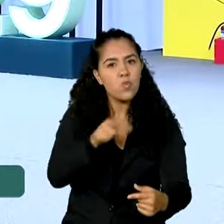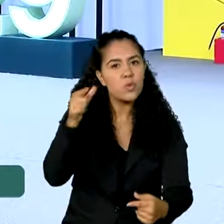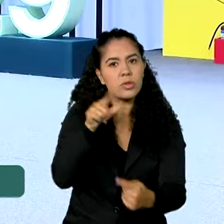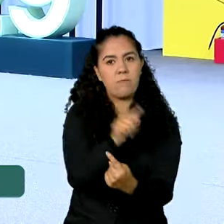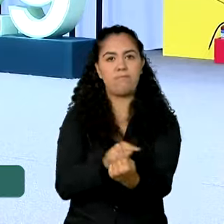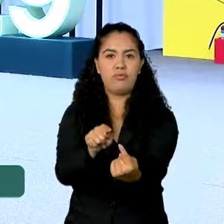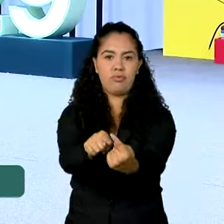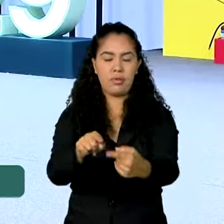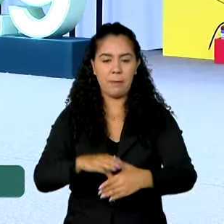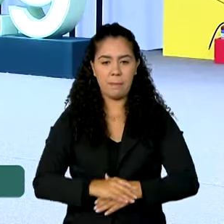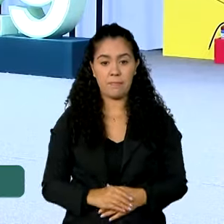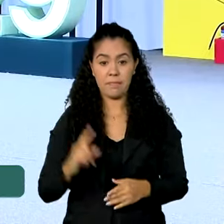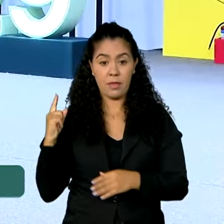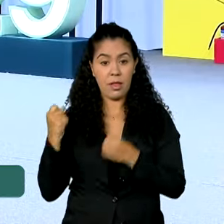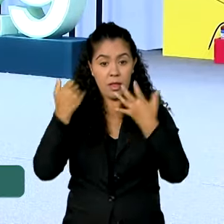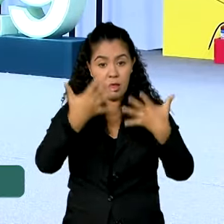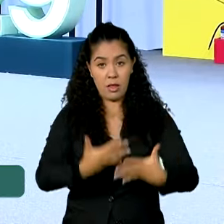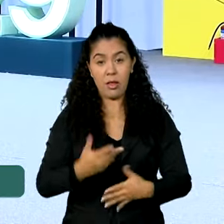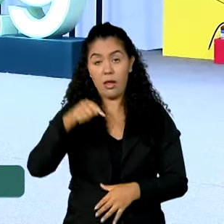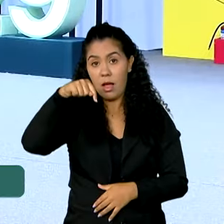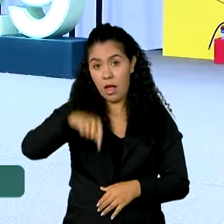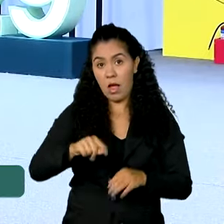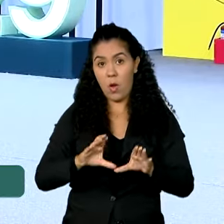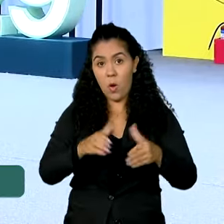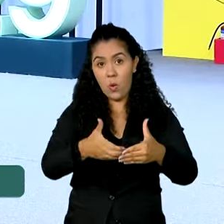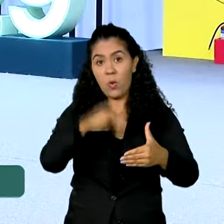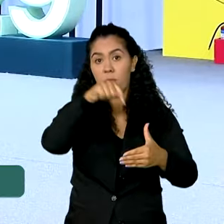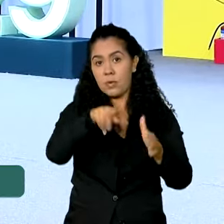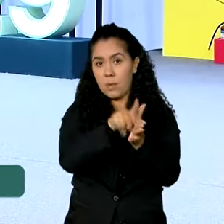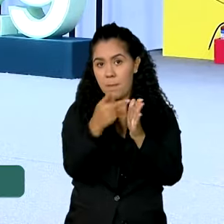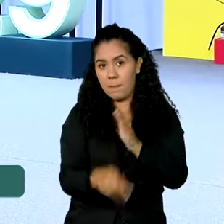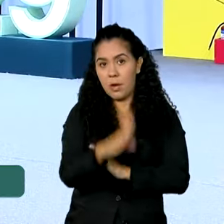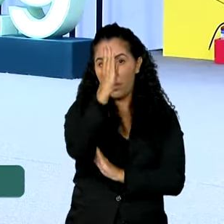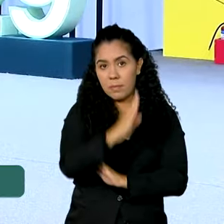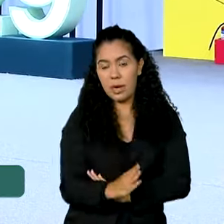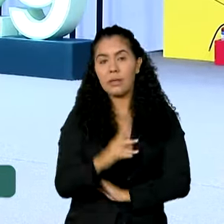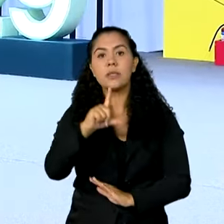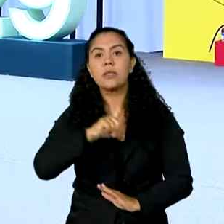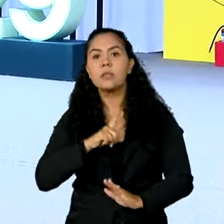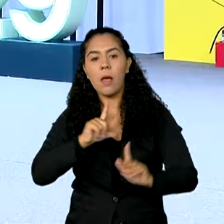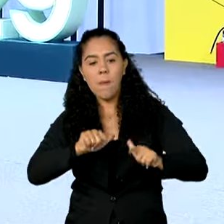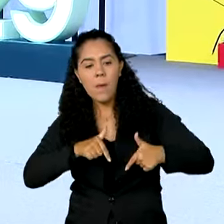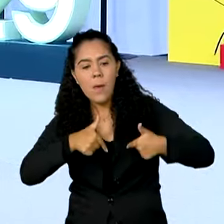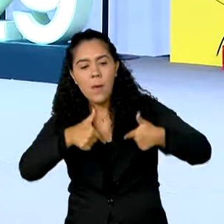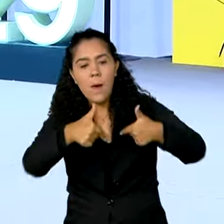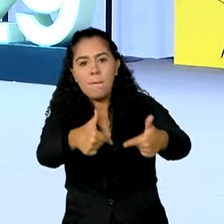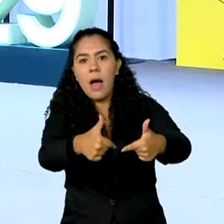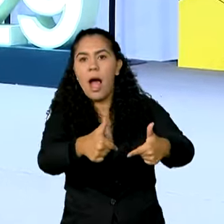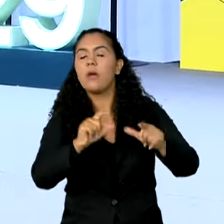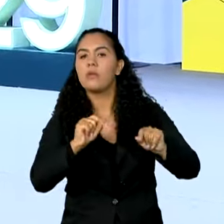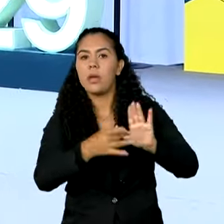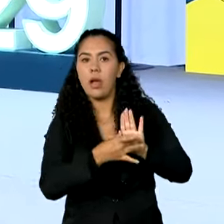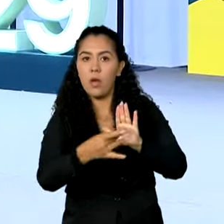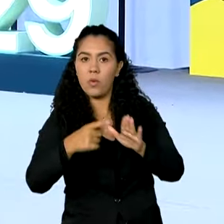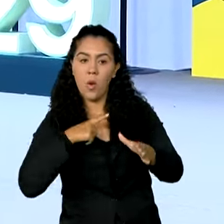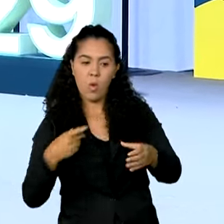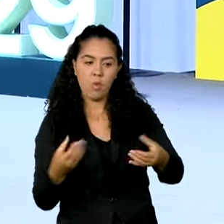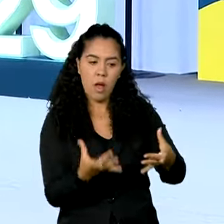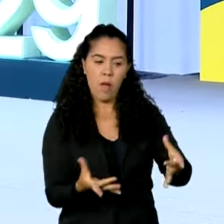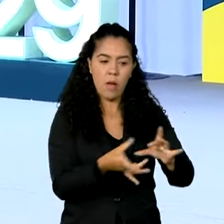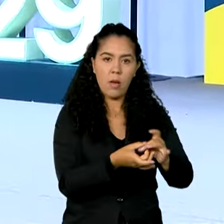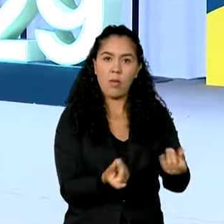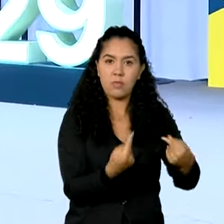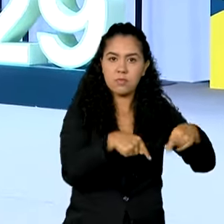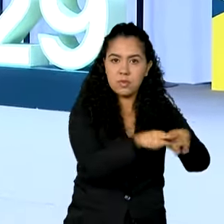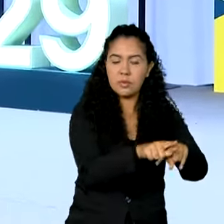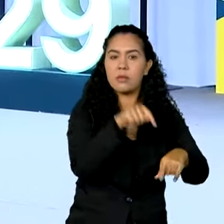Nesta edição da COP, a delegação brasileira desempenha um papel de destaque. Ao lado dos Emirados Árabes Unidos e